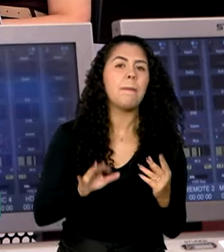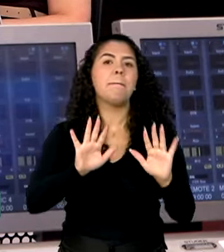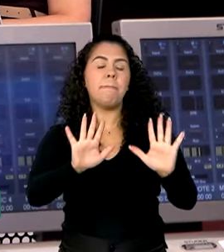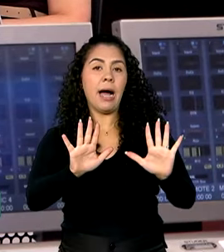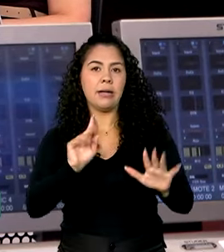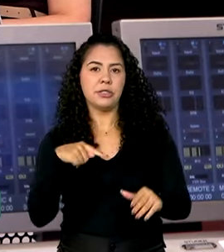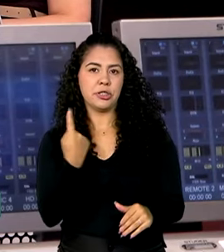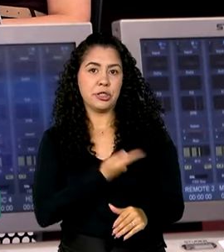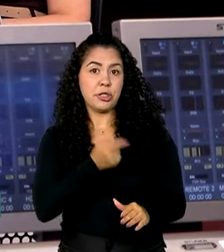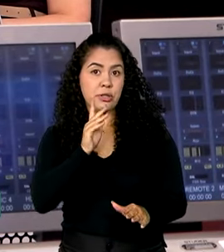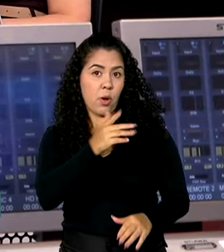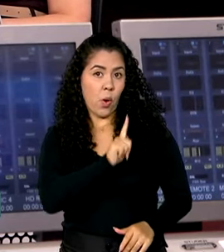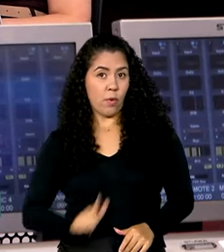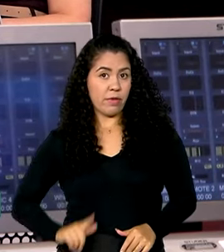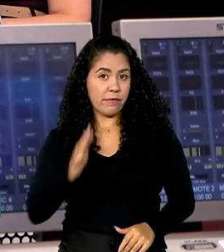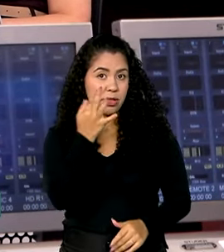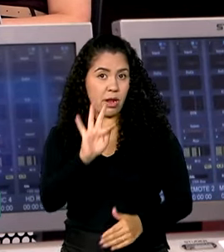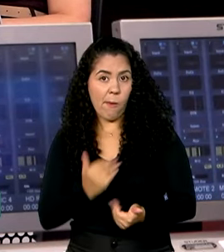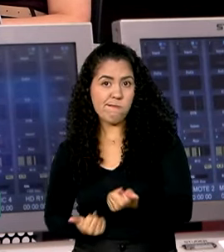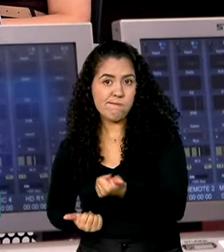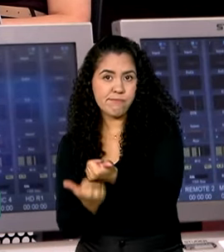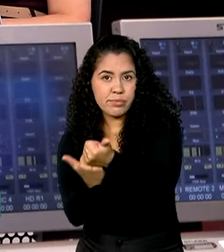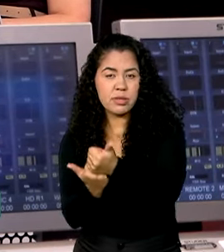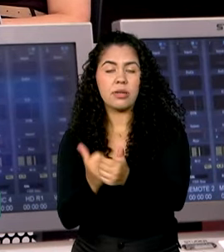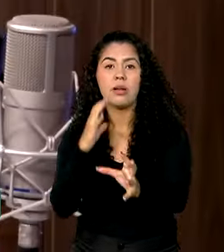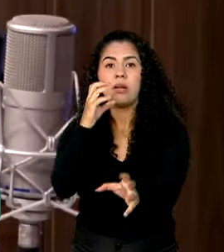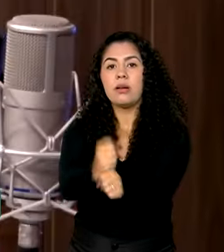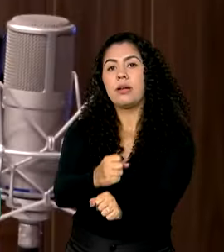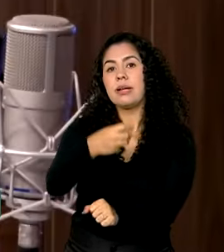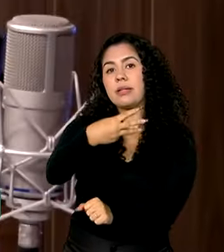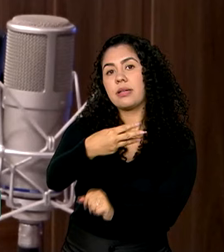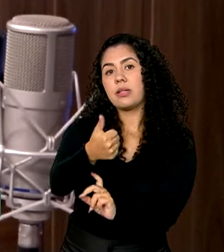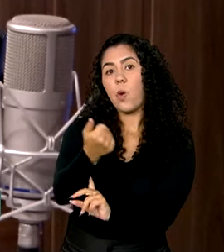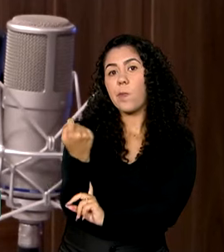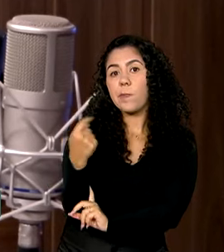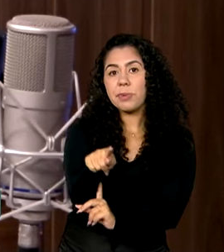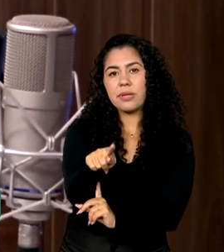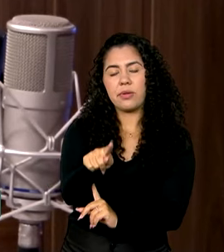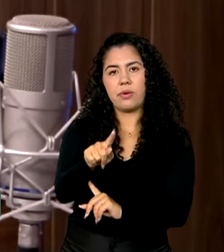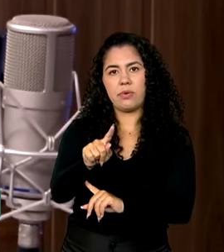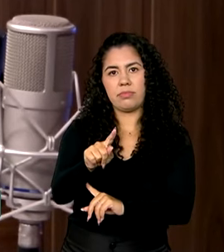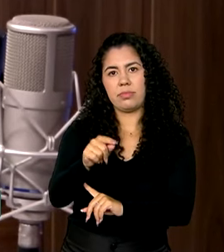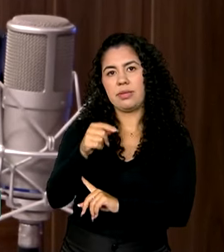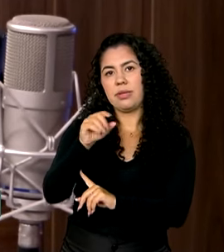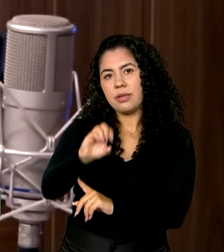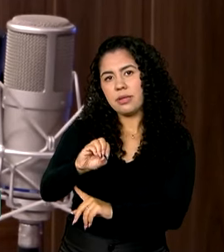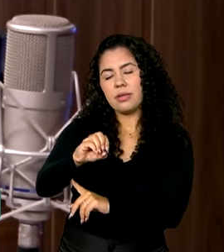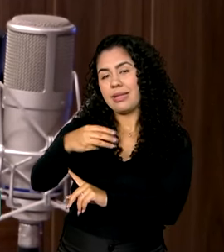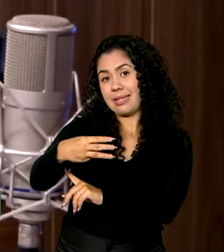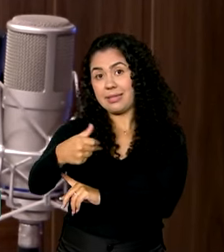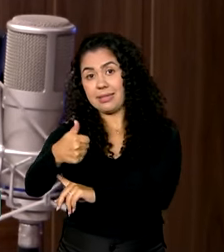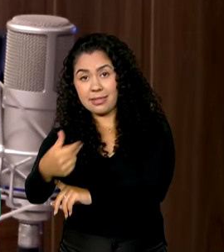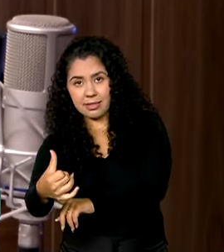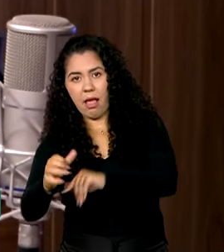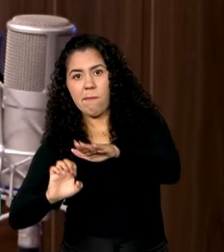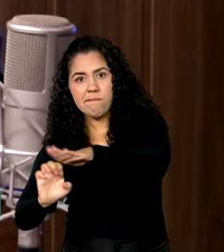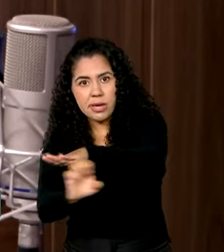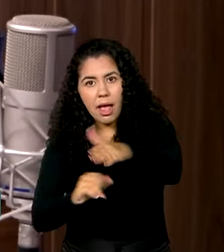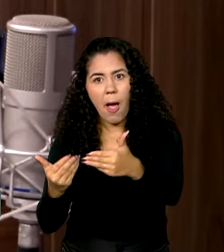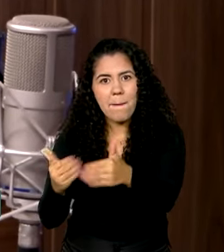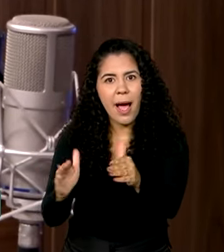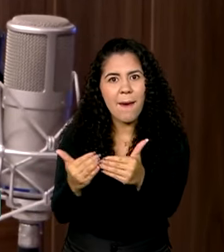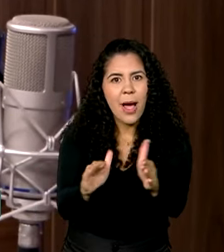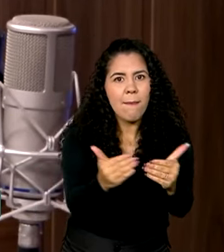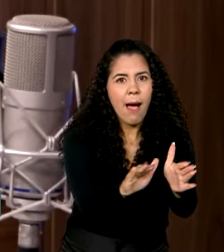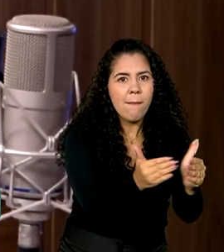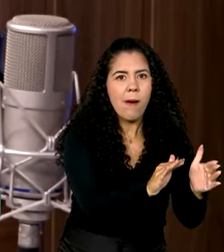com o dinheiro do governo federal, 31.316 empresas. Das 38 mil, nós reabrimos